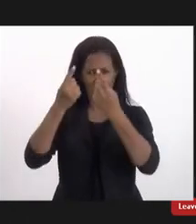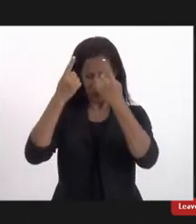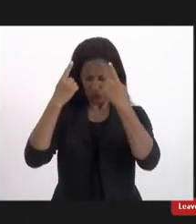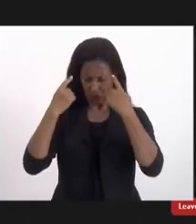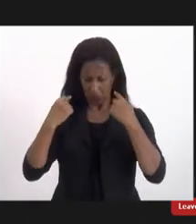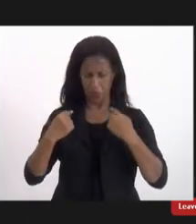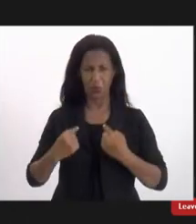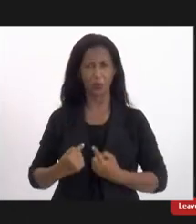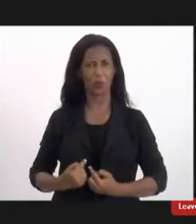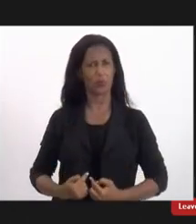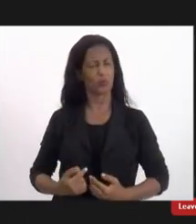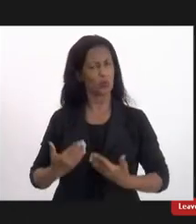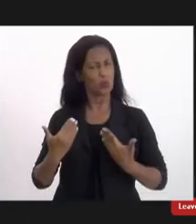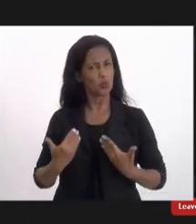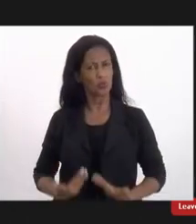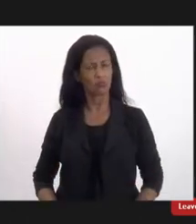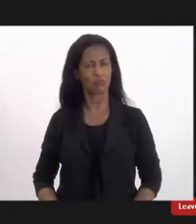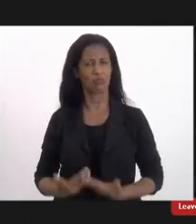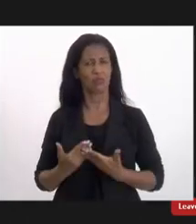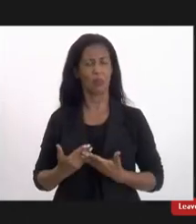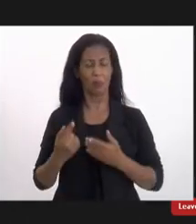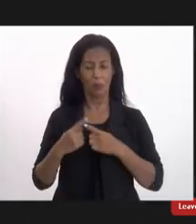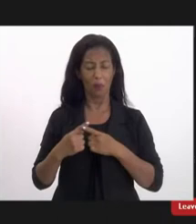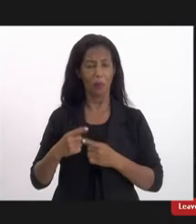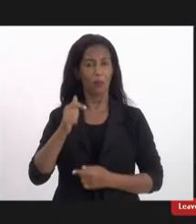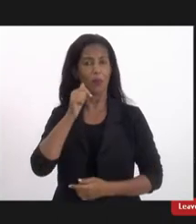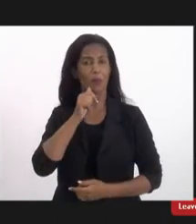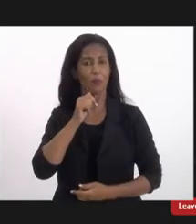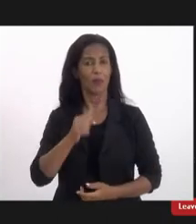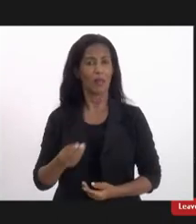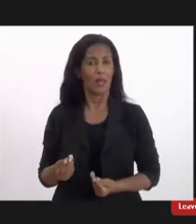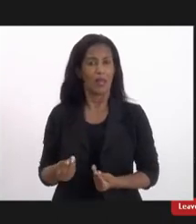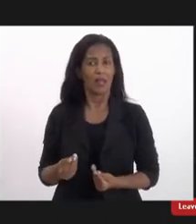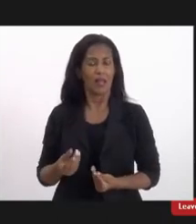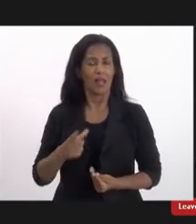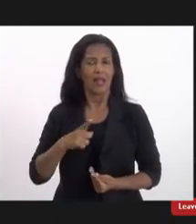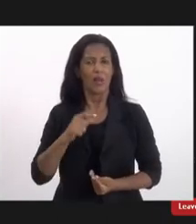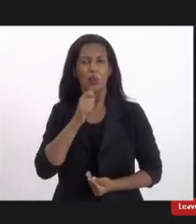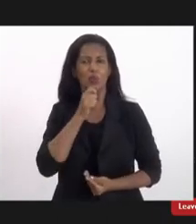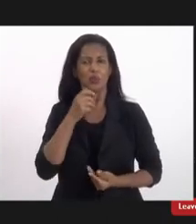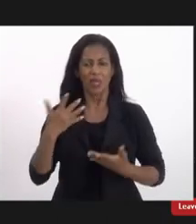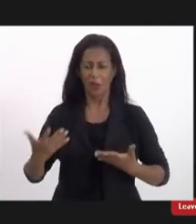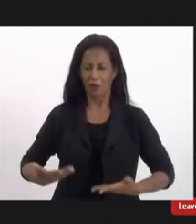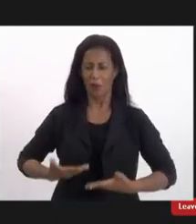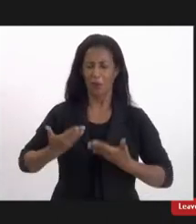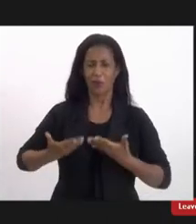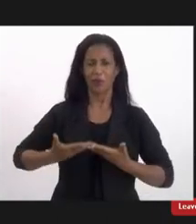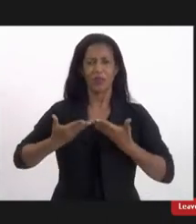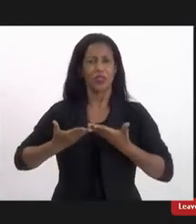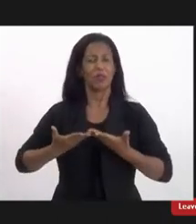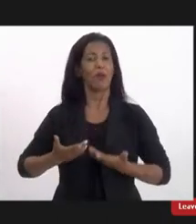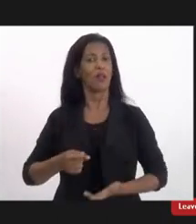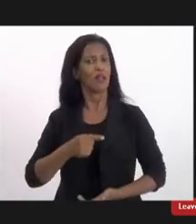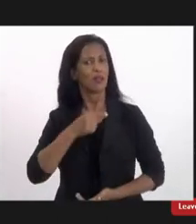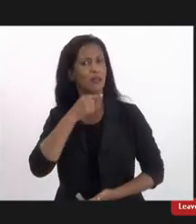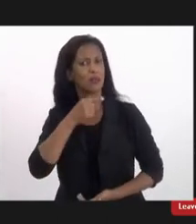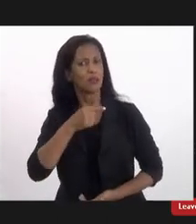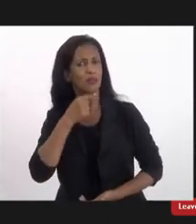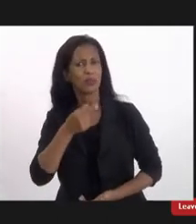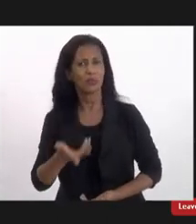estrutura porque a mulher não tem uma autoestima a mulher não consegue